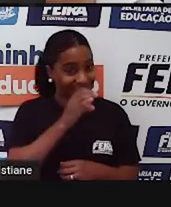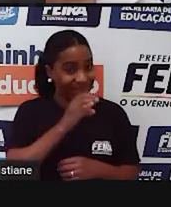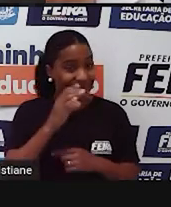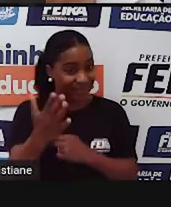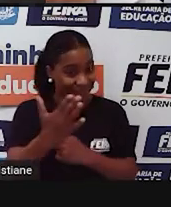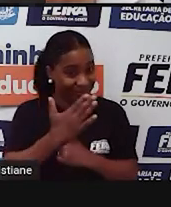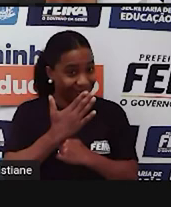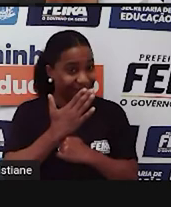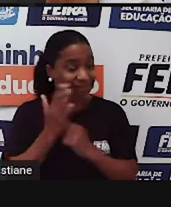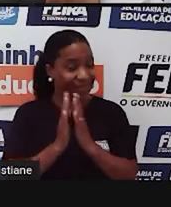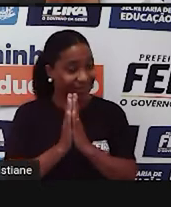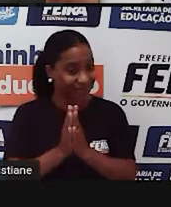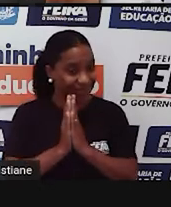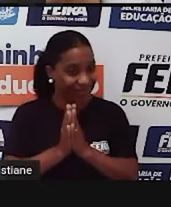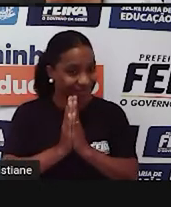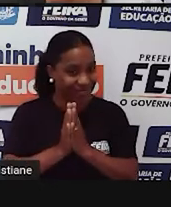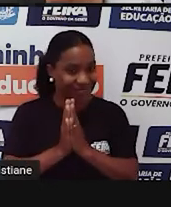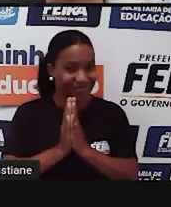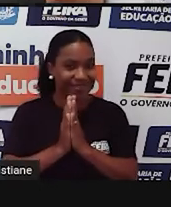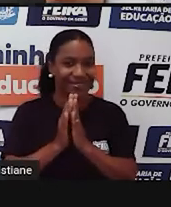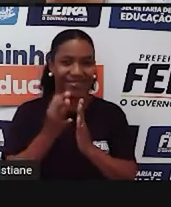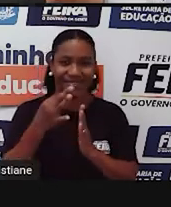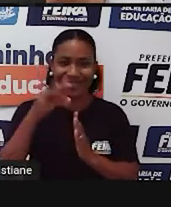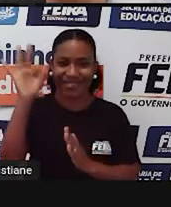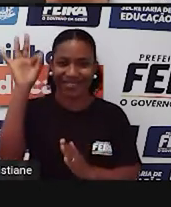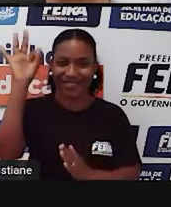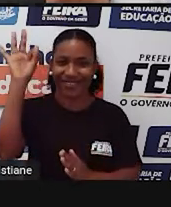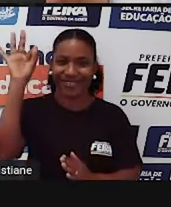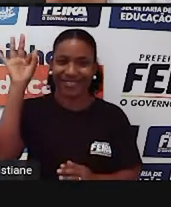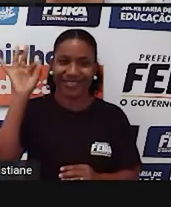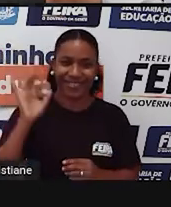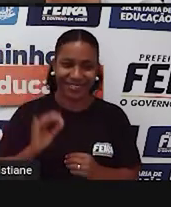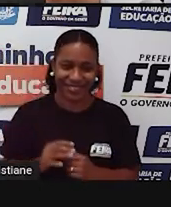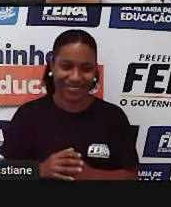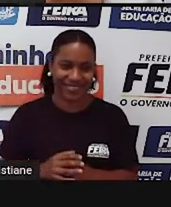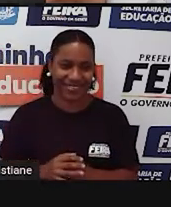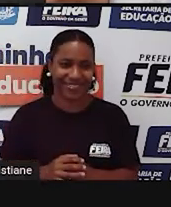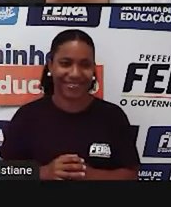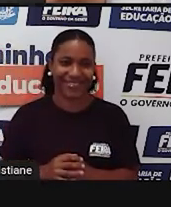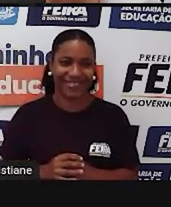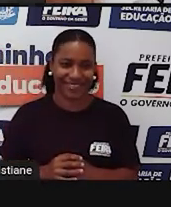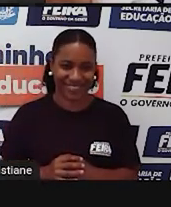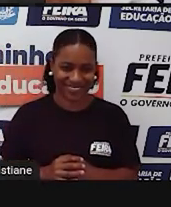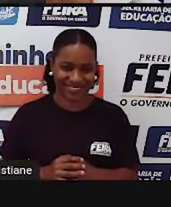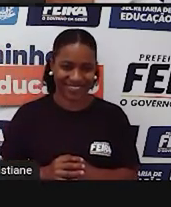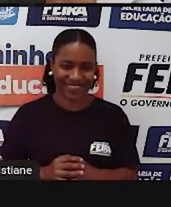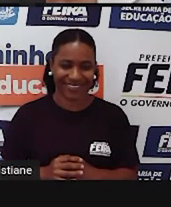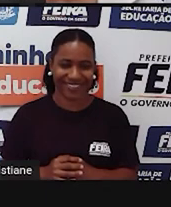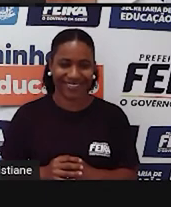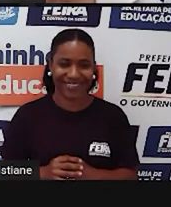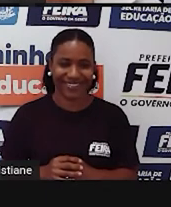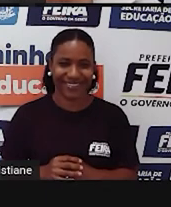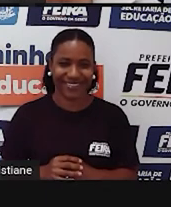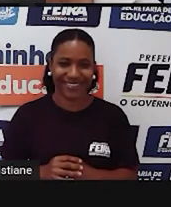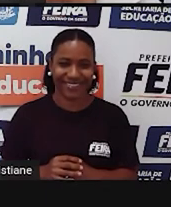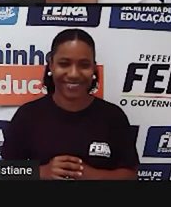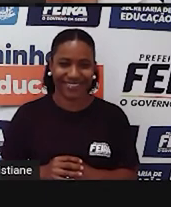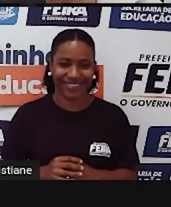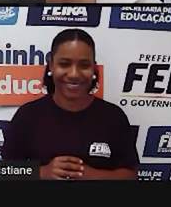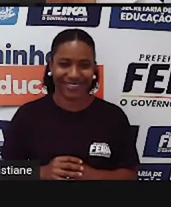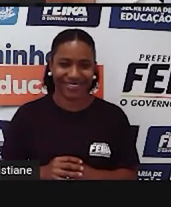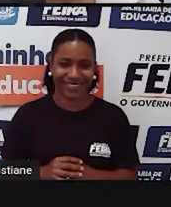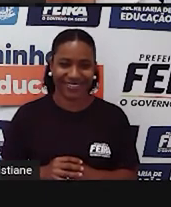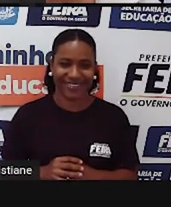me por favor, ok, goes, ok, perfect, all that leaders is not good,